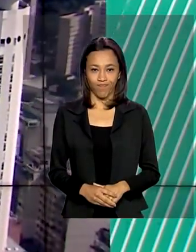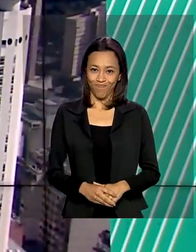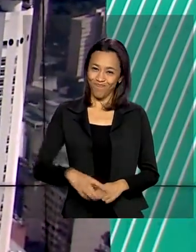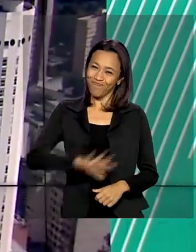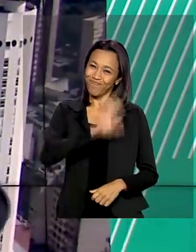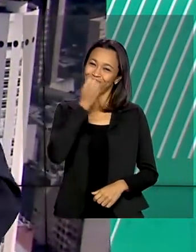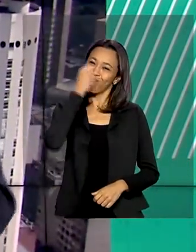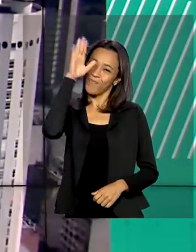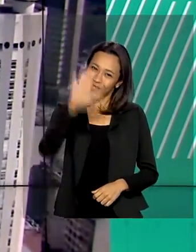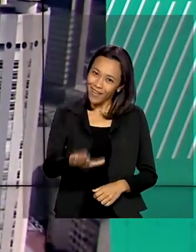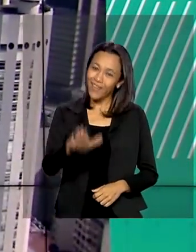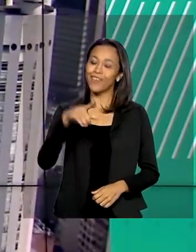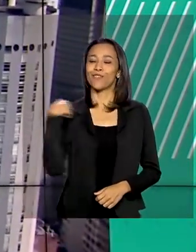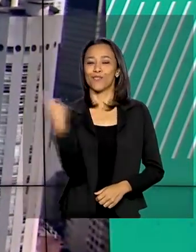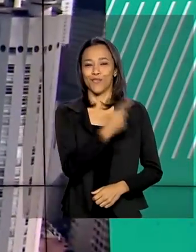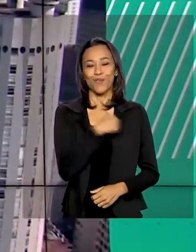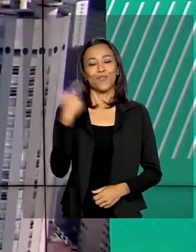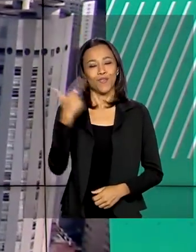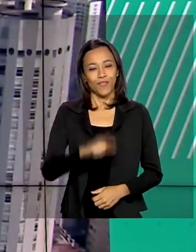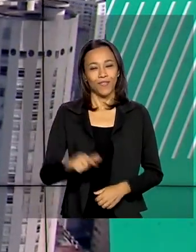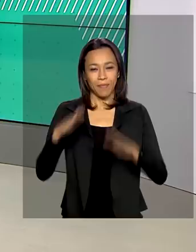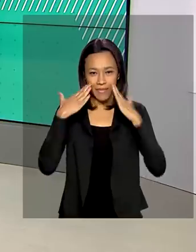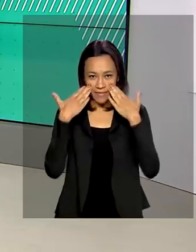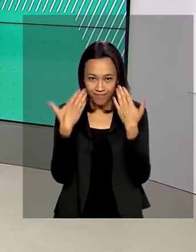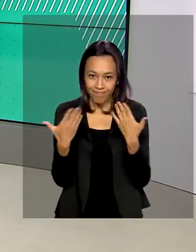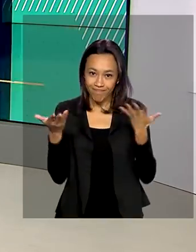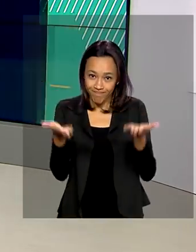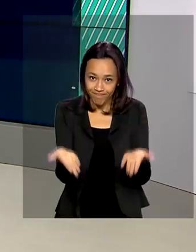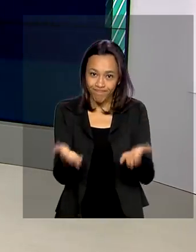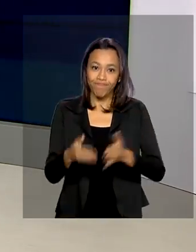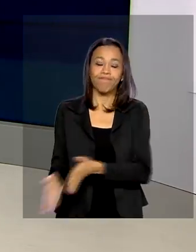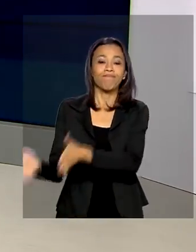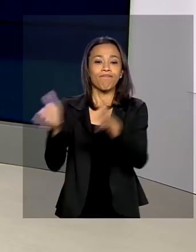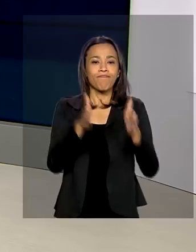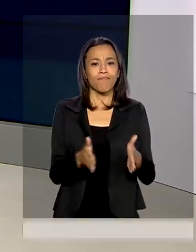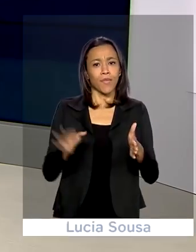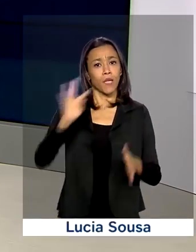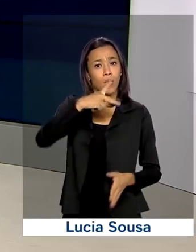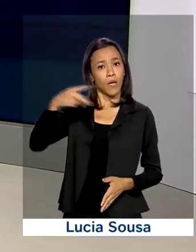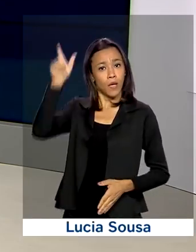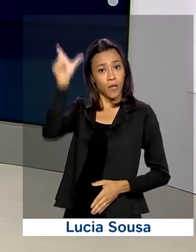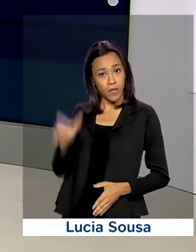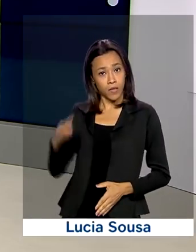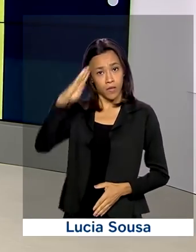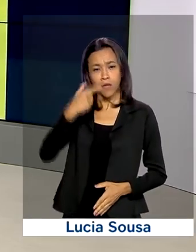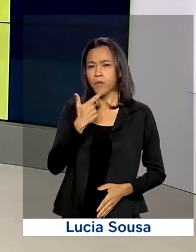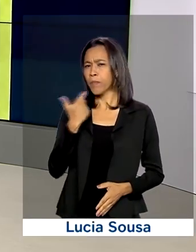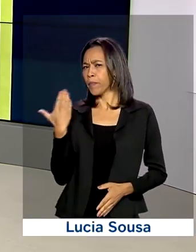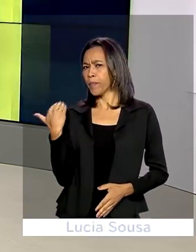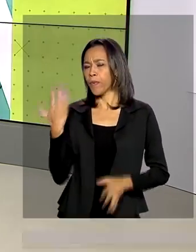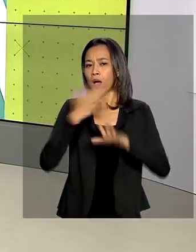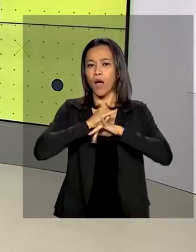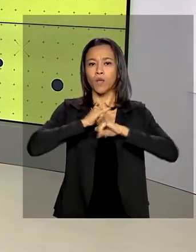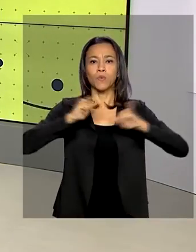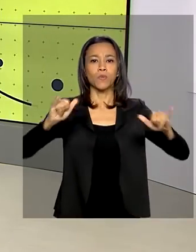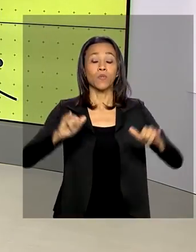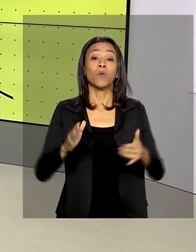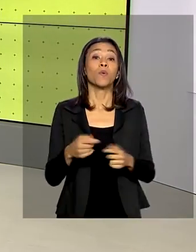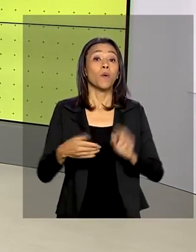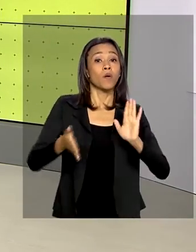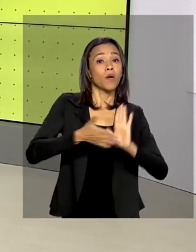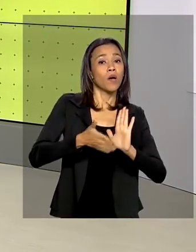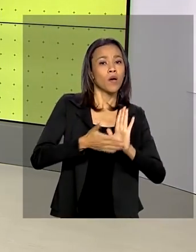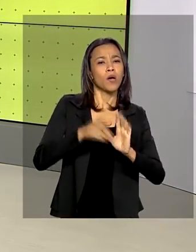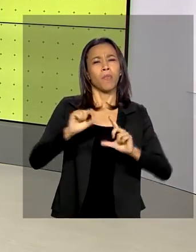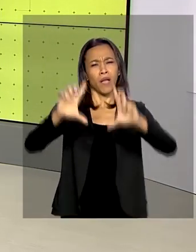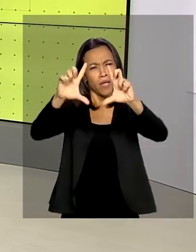Boa tarde, estamos de volta com o governo agora. O presidente Jair Bolsonaro anunciou agora há pouco medidas para reduzir os